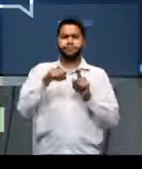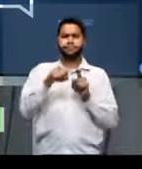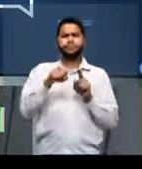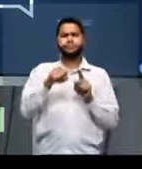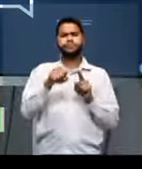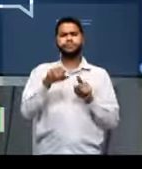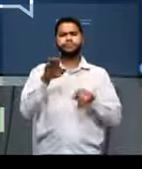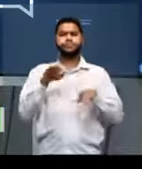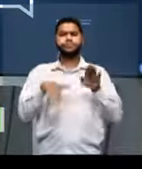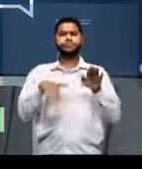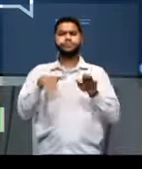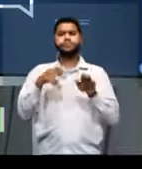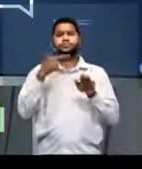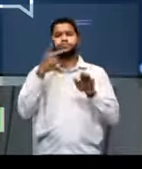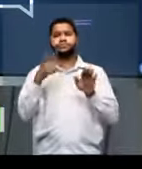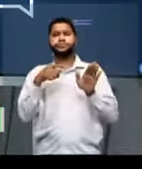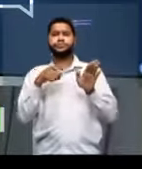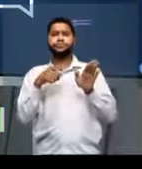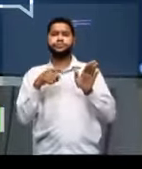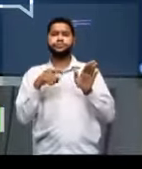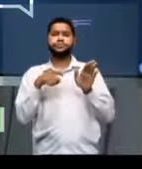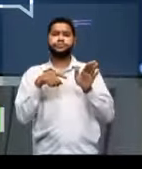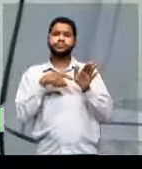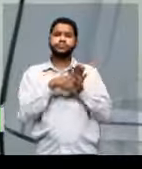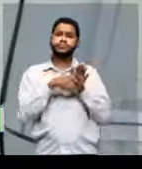outras vezes ciências sociais?